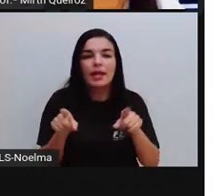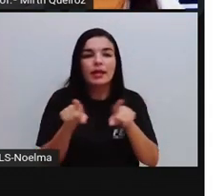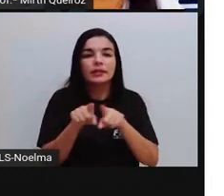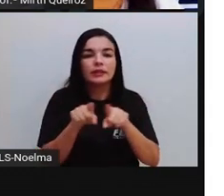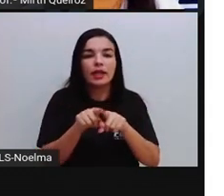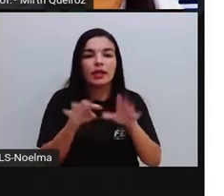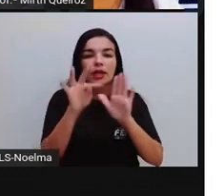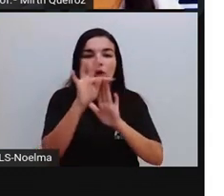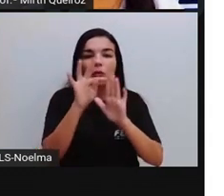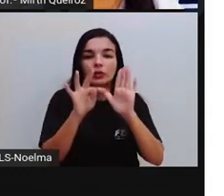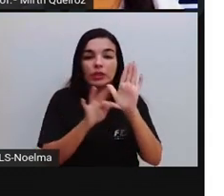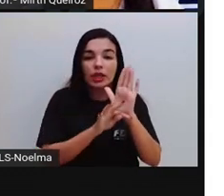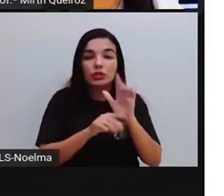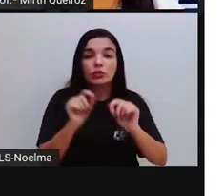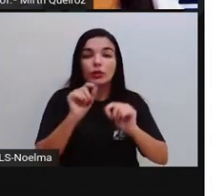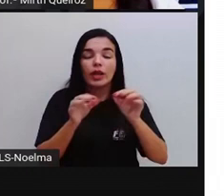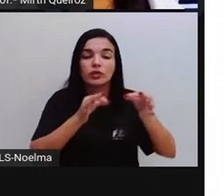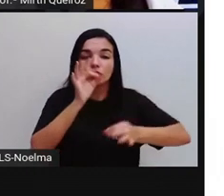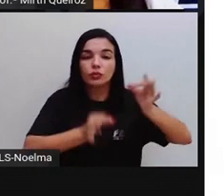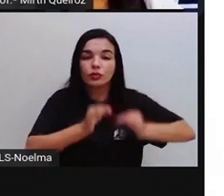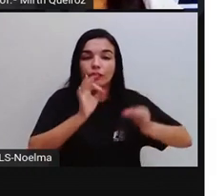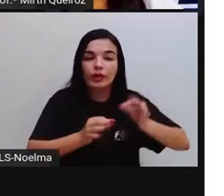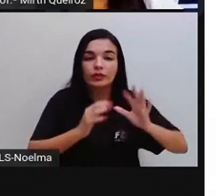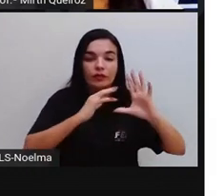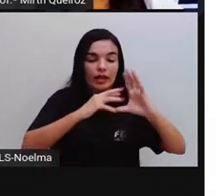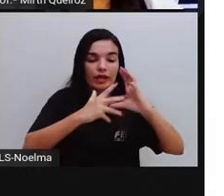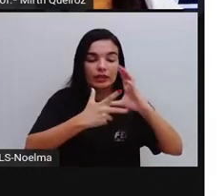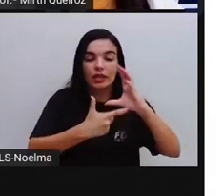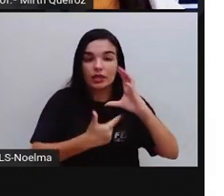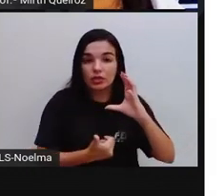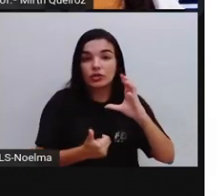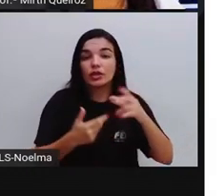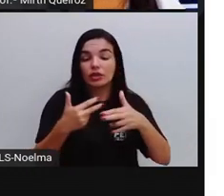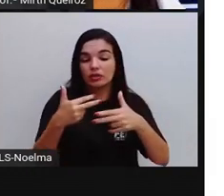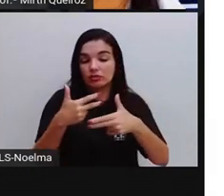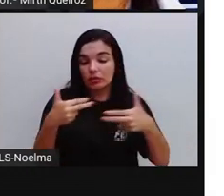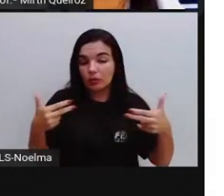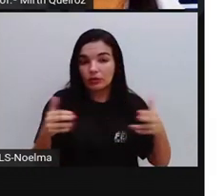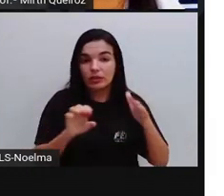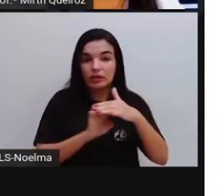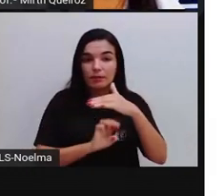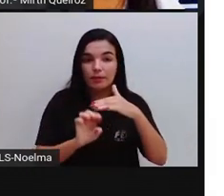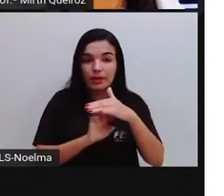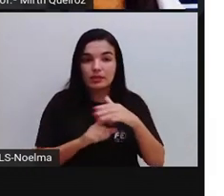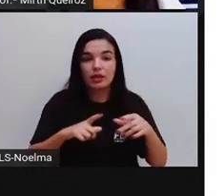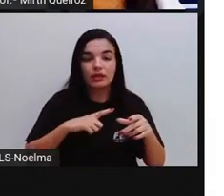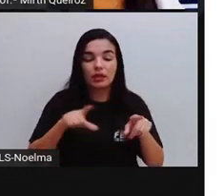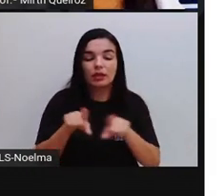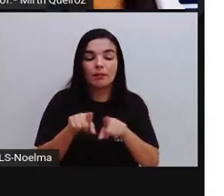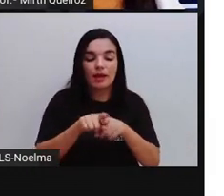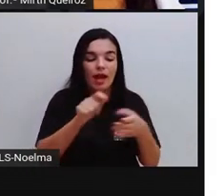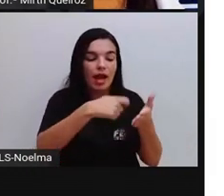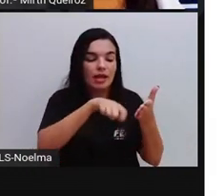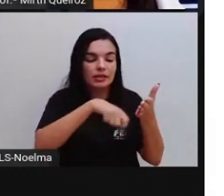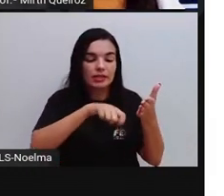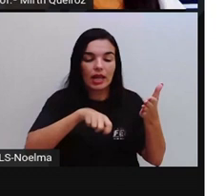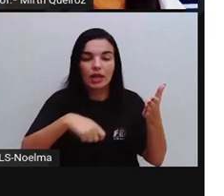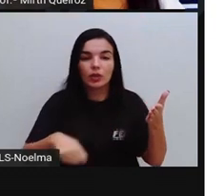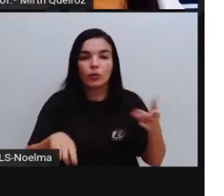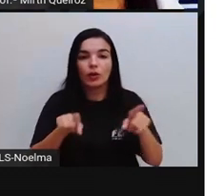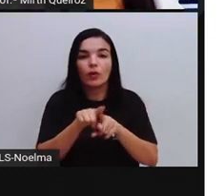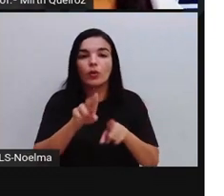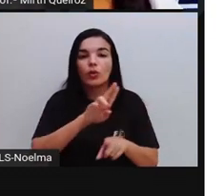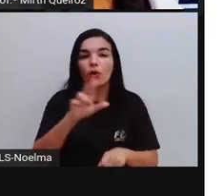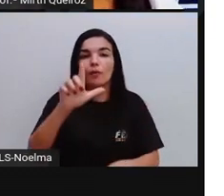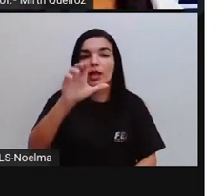temos o texto, é a justificativa e as características desse produto. Nós temos a assinatura, que é o logotipo, slogan, né? Que a gente vai